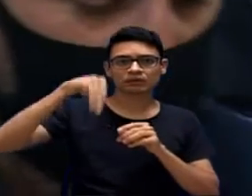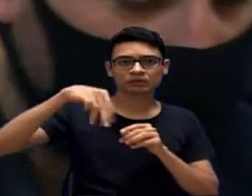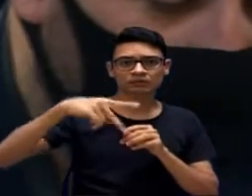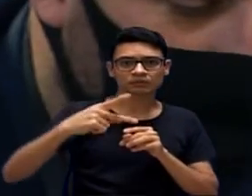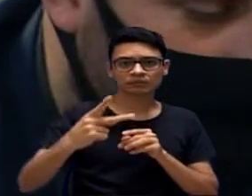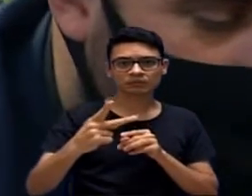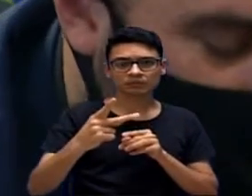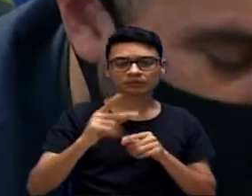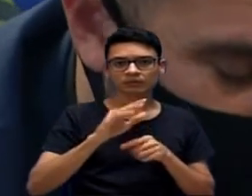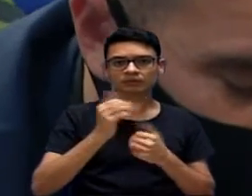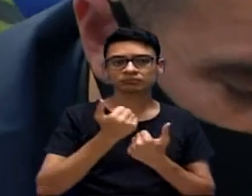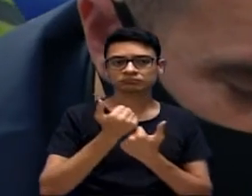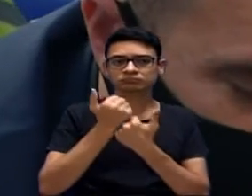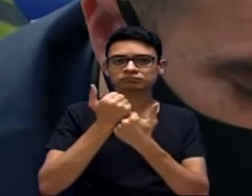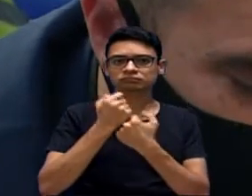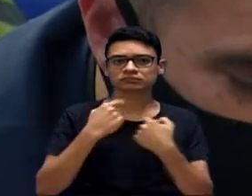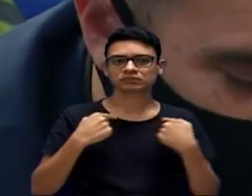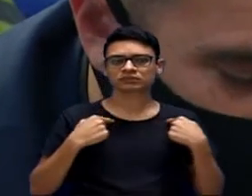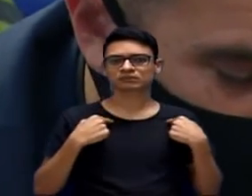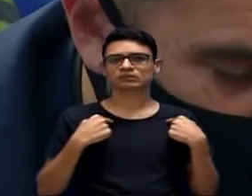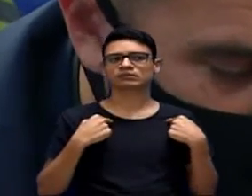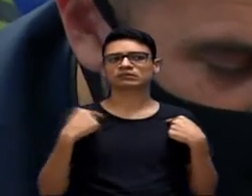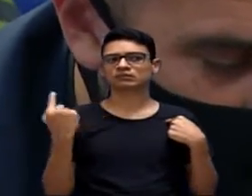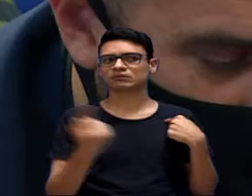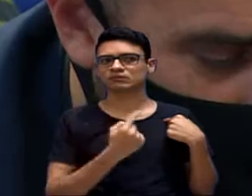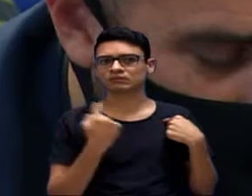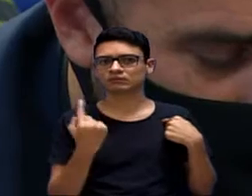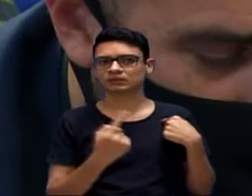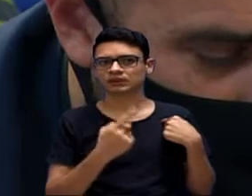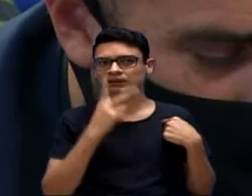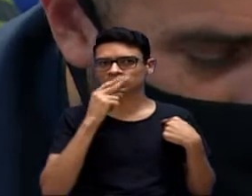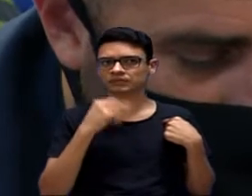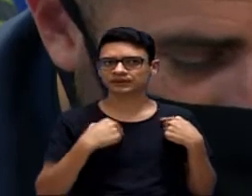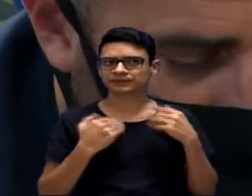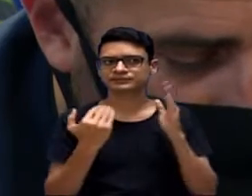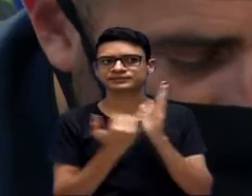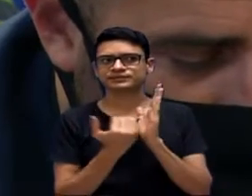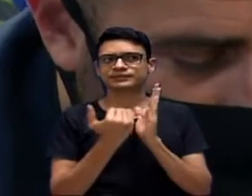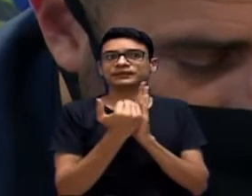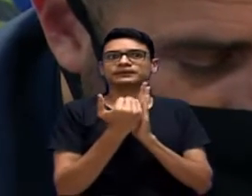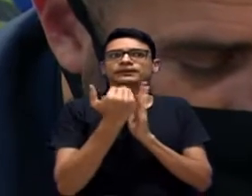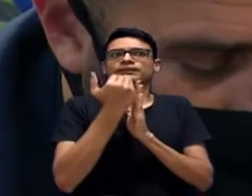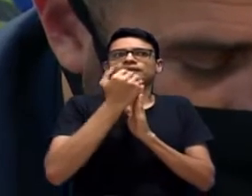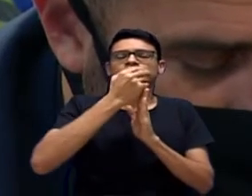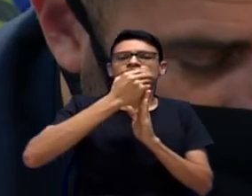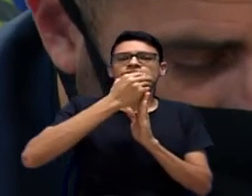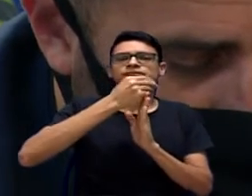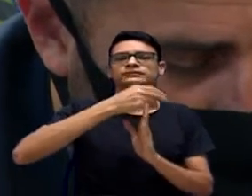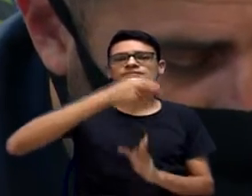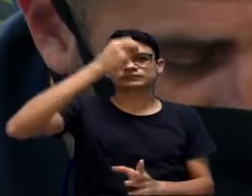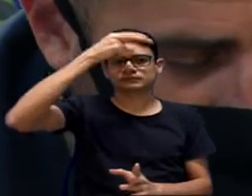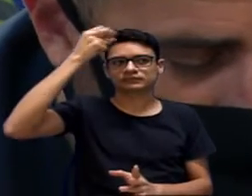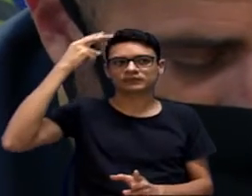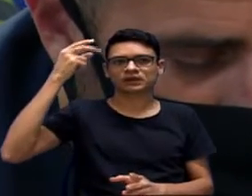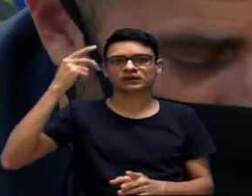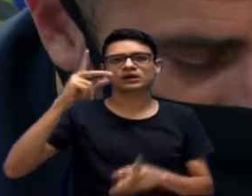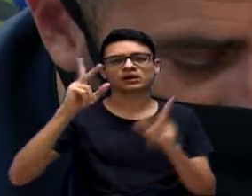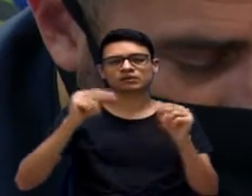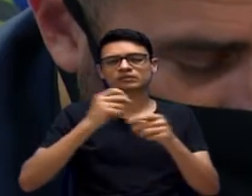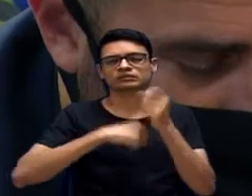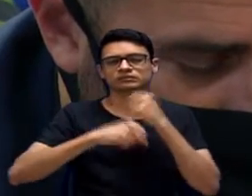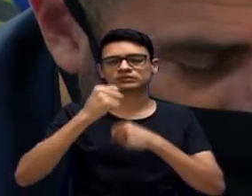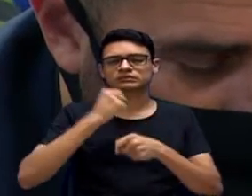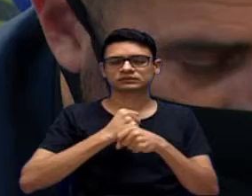também para auxiliar a gente aqui, quando extrapola o que o Executivo faz, como foi o caso que teve ano passado do